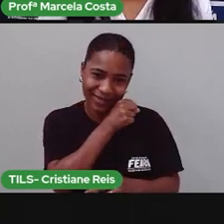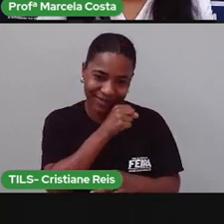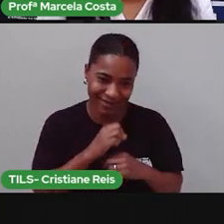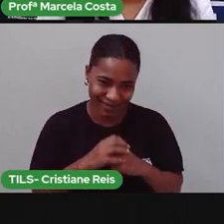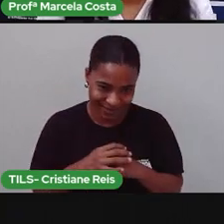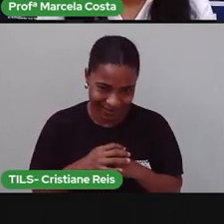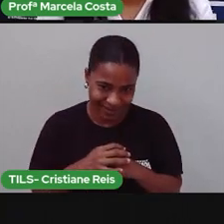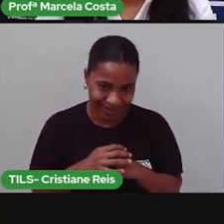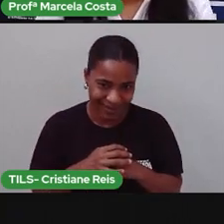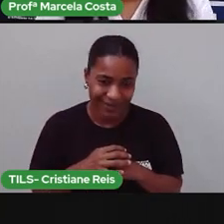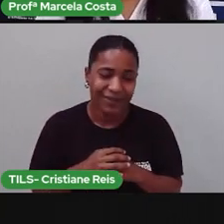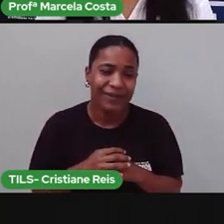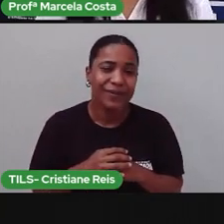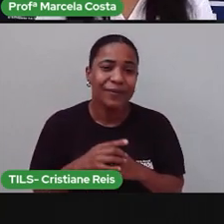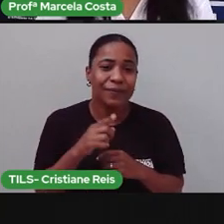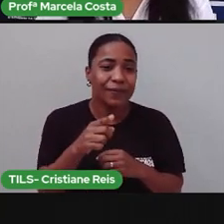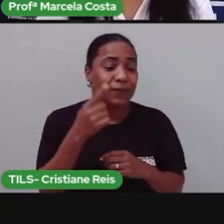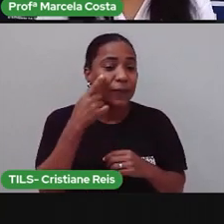do bilhete.